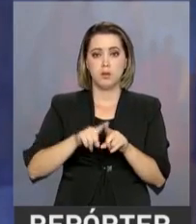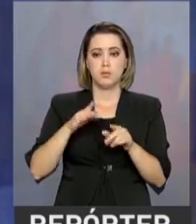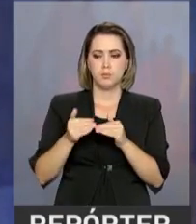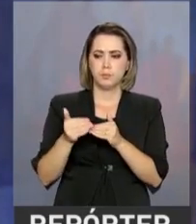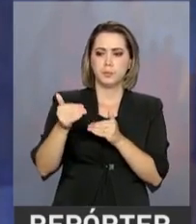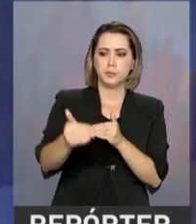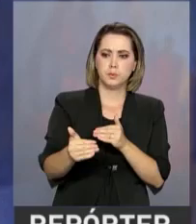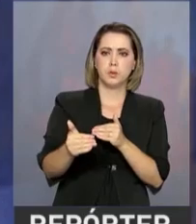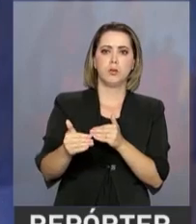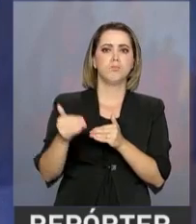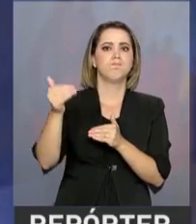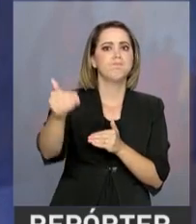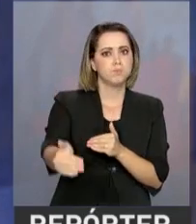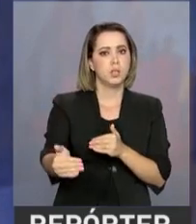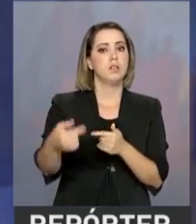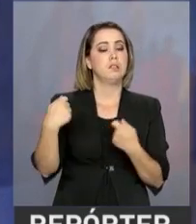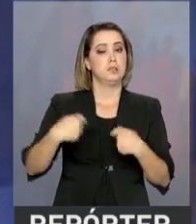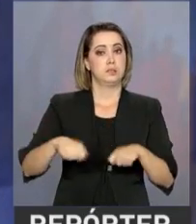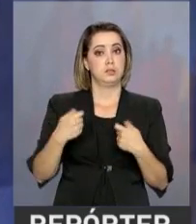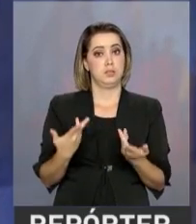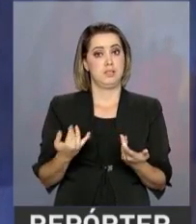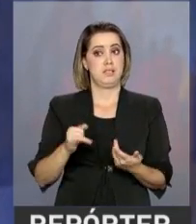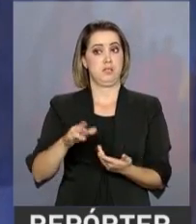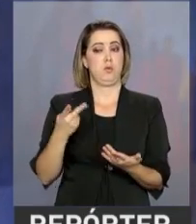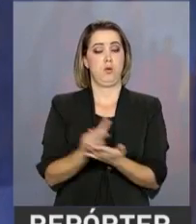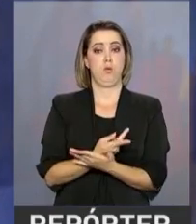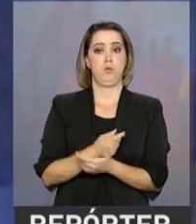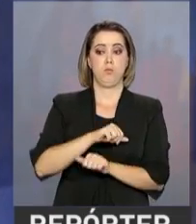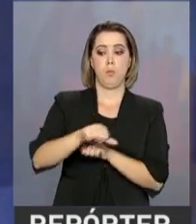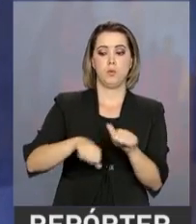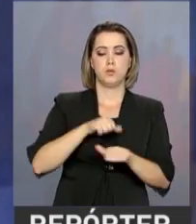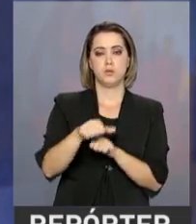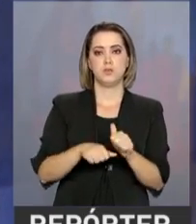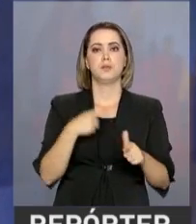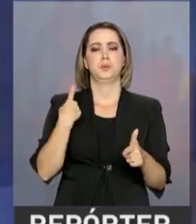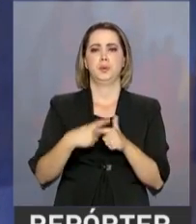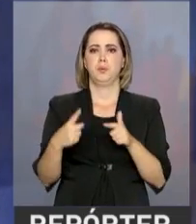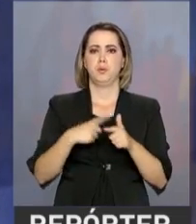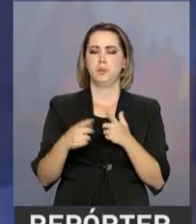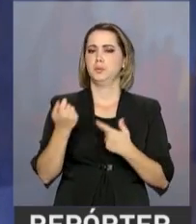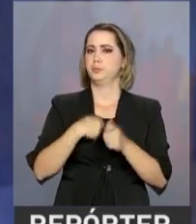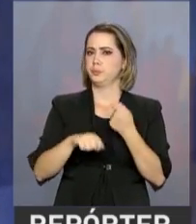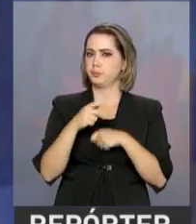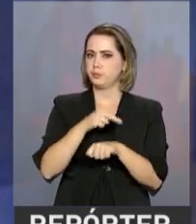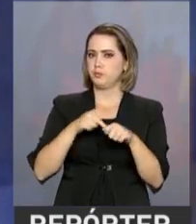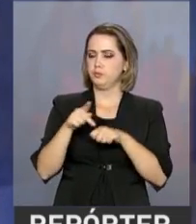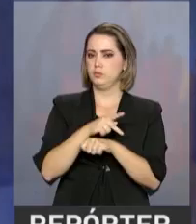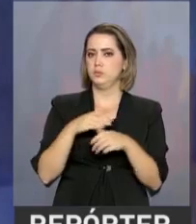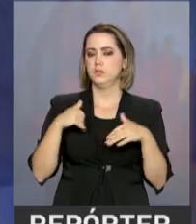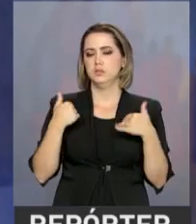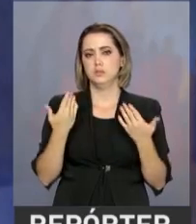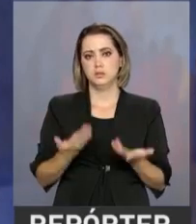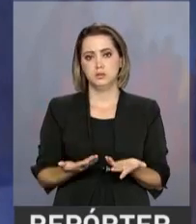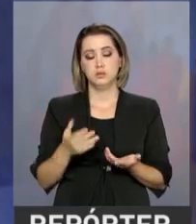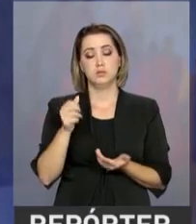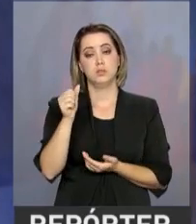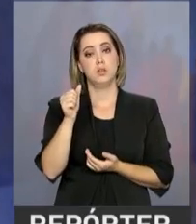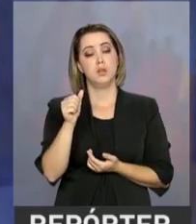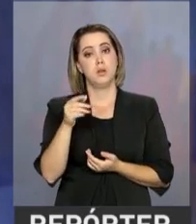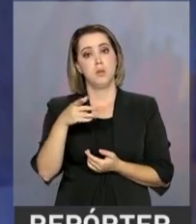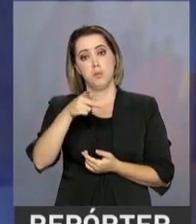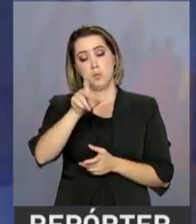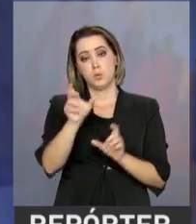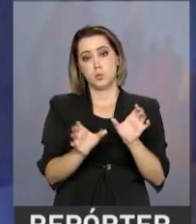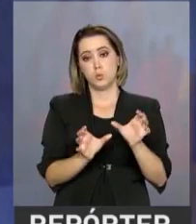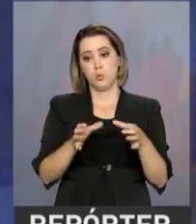forem adotadas, elas serão desastrosas para as finanças do país. E para os agentes econômicos, se você tiver